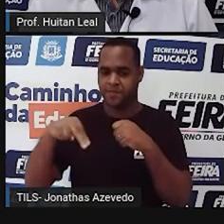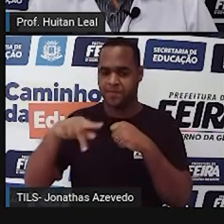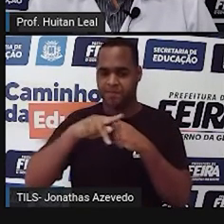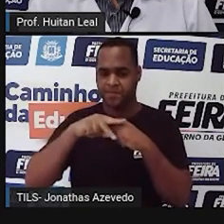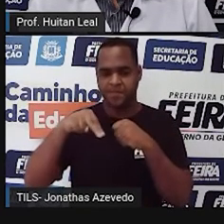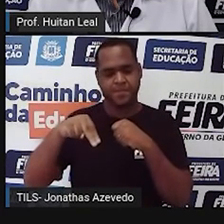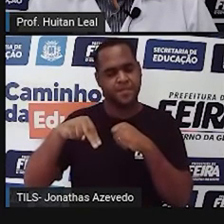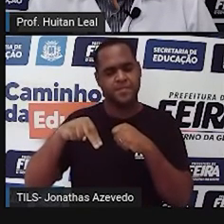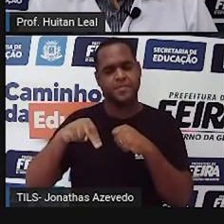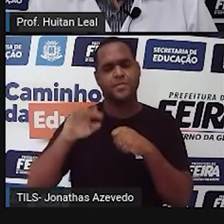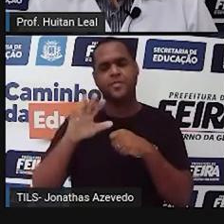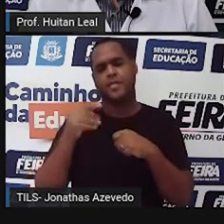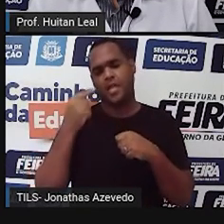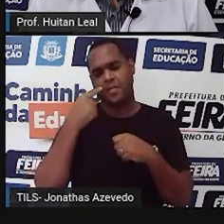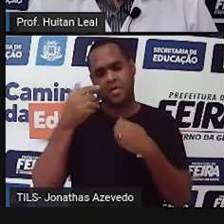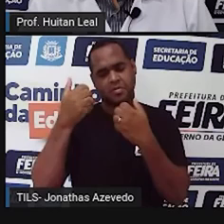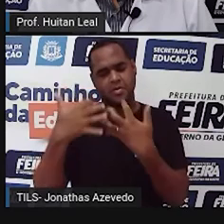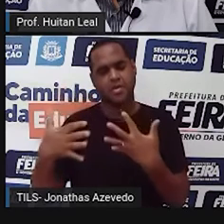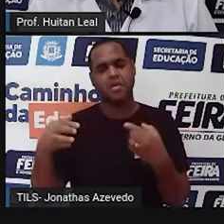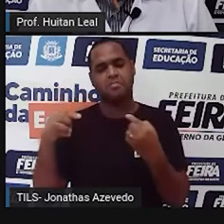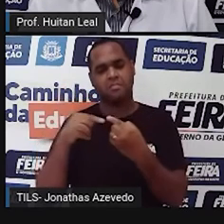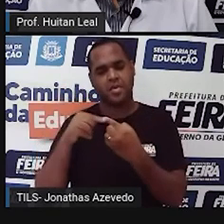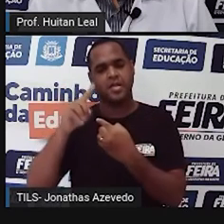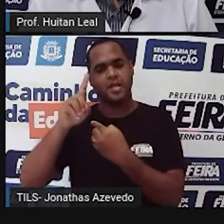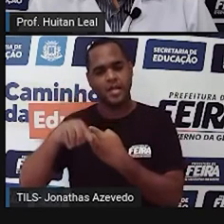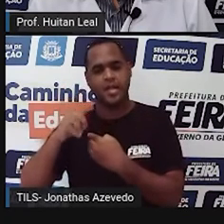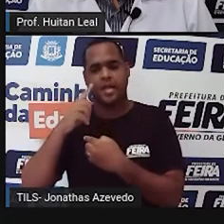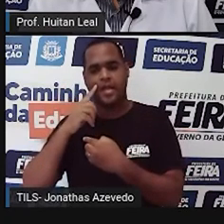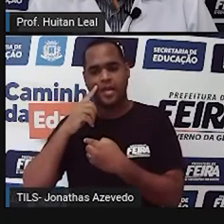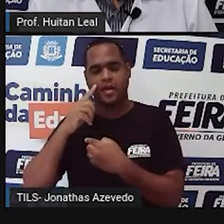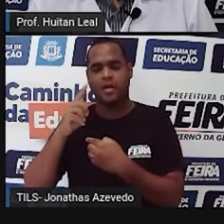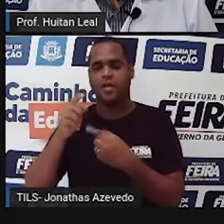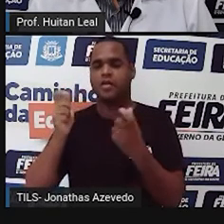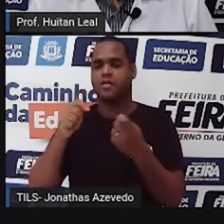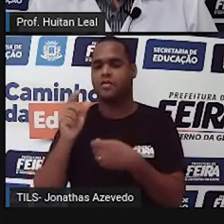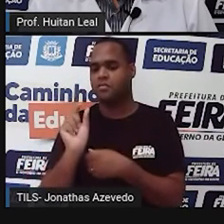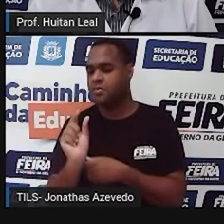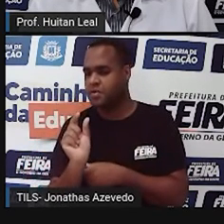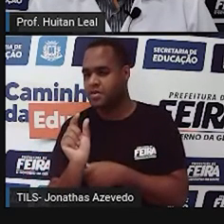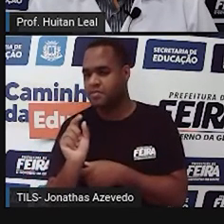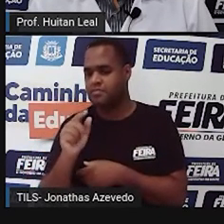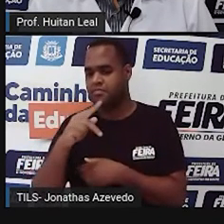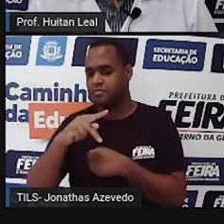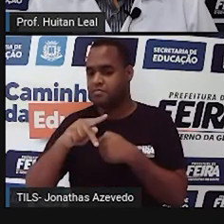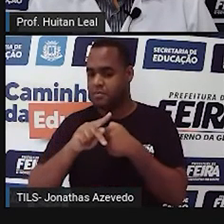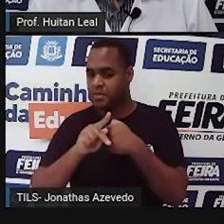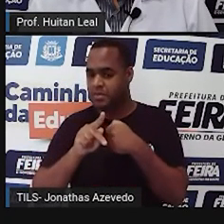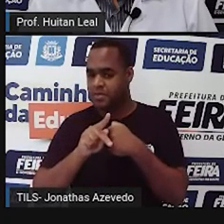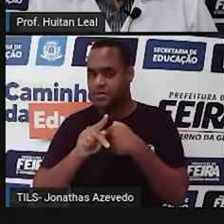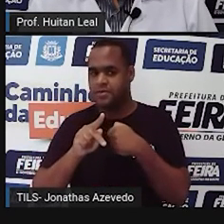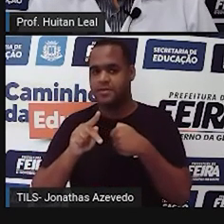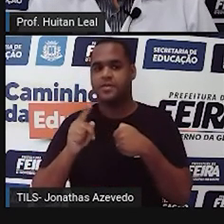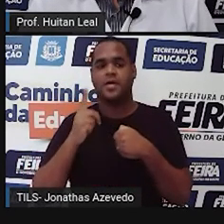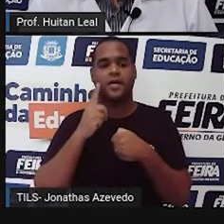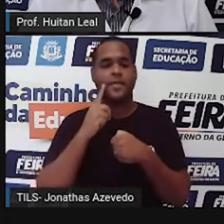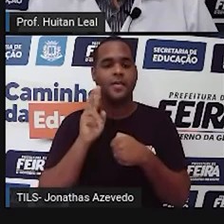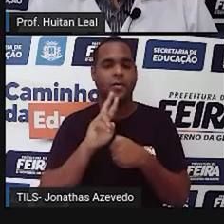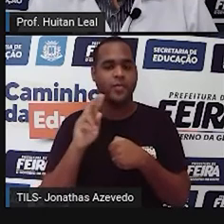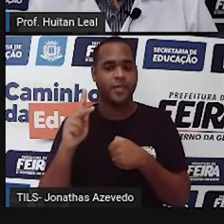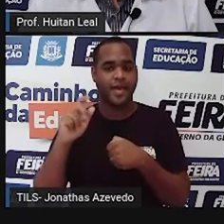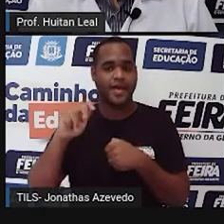Mas, no caso aqui, ele vai ser preposição quando ele, por exemplo, ele significa para e até.